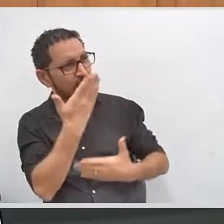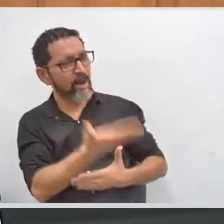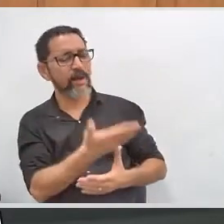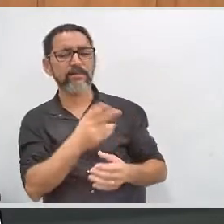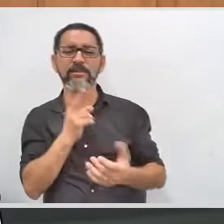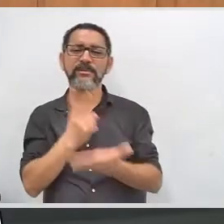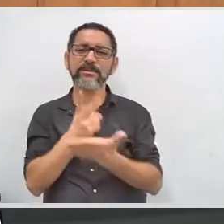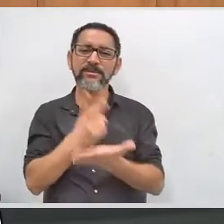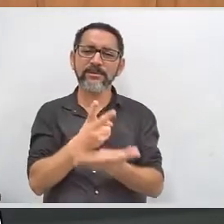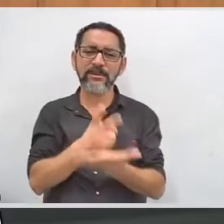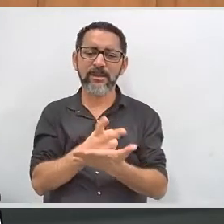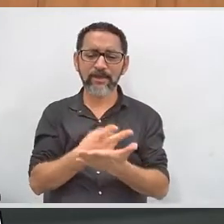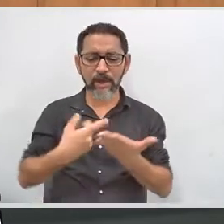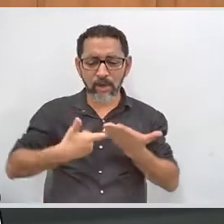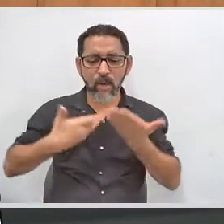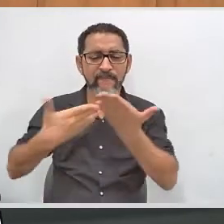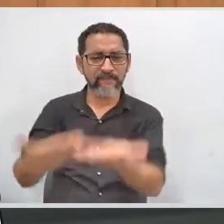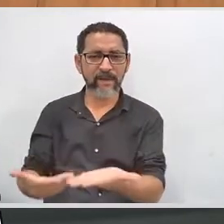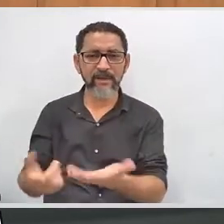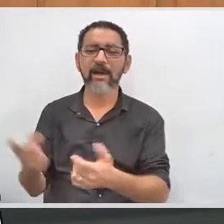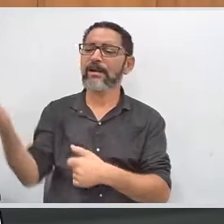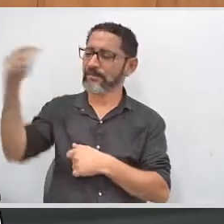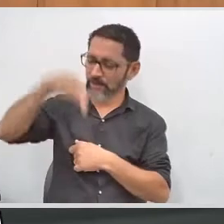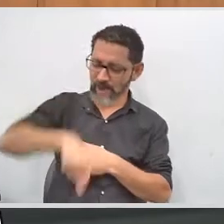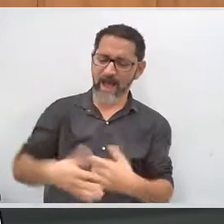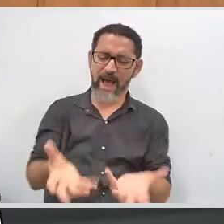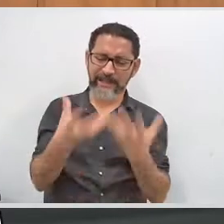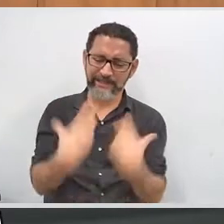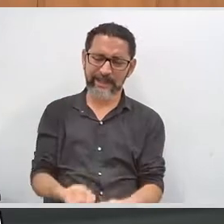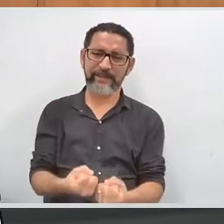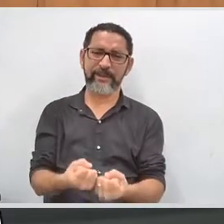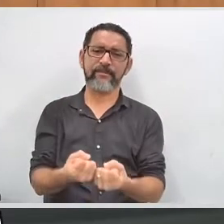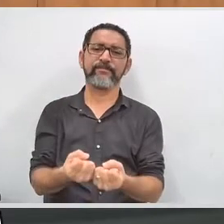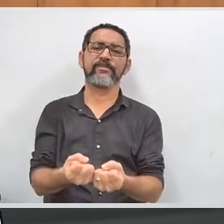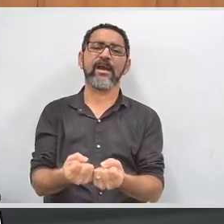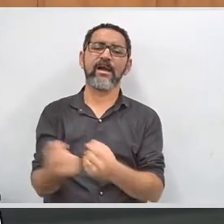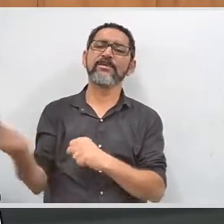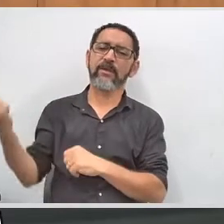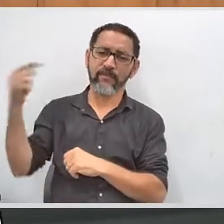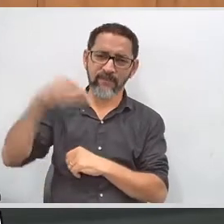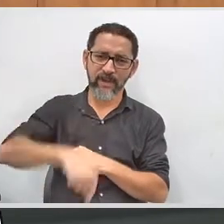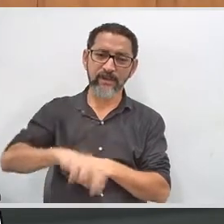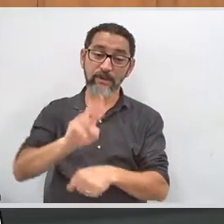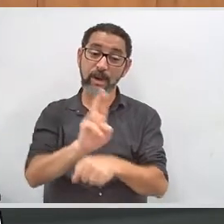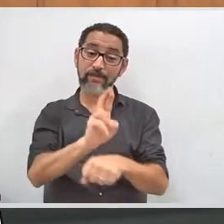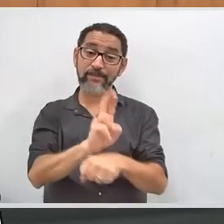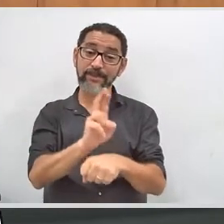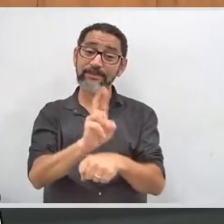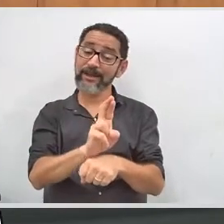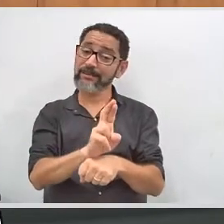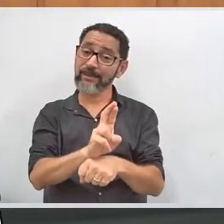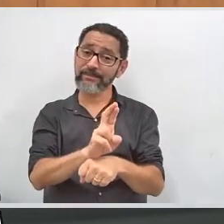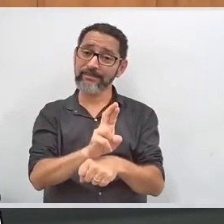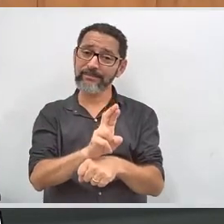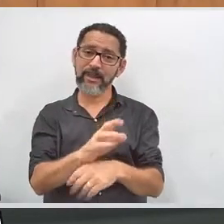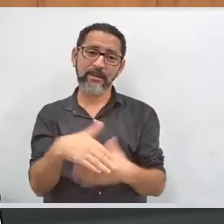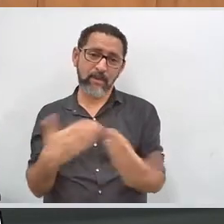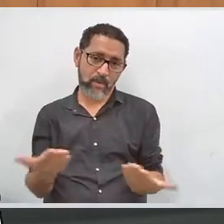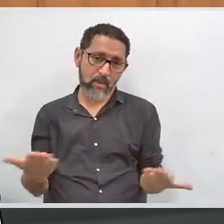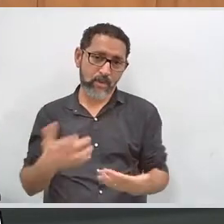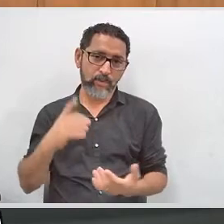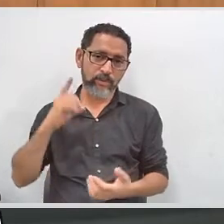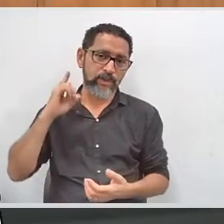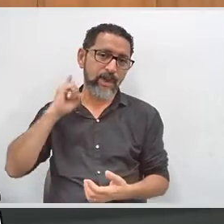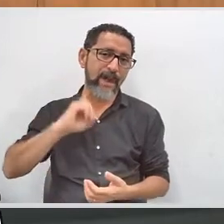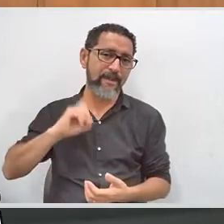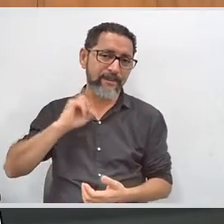mais uma participação e sempre que convida, a senhora se faz presente, uma vez que representa um segmento e hoje oferece